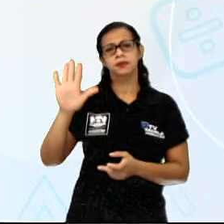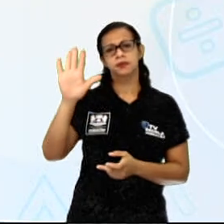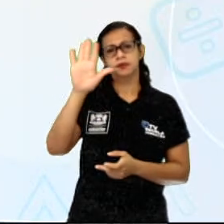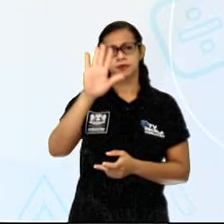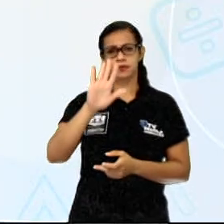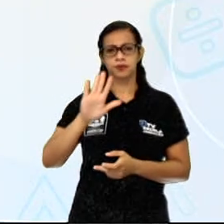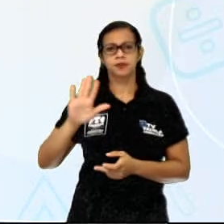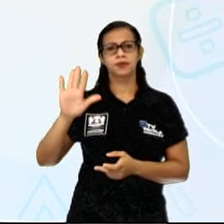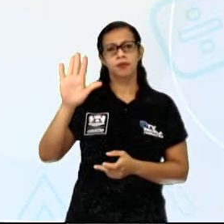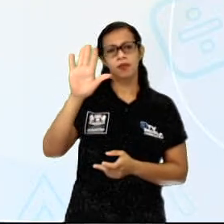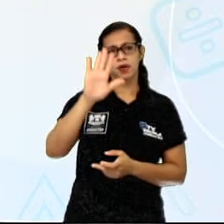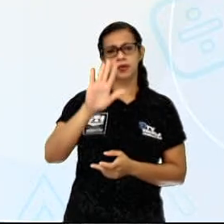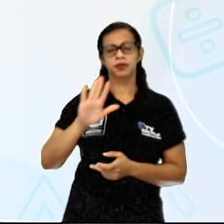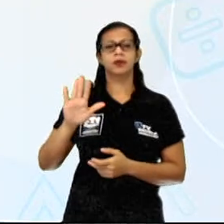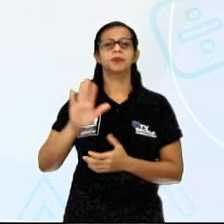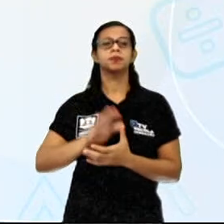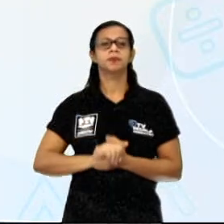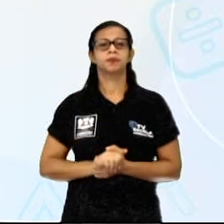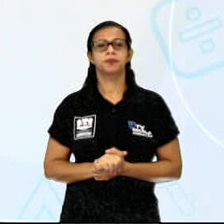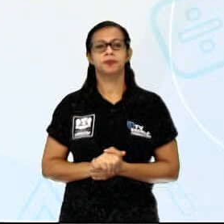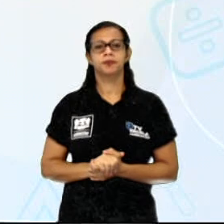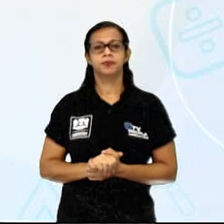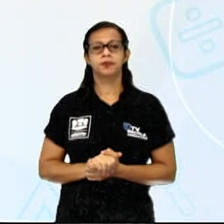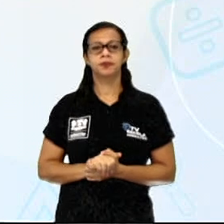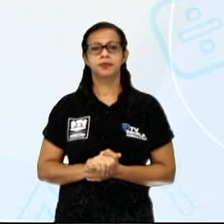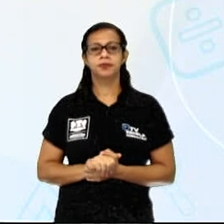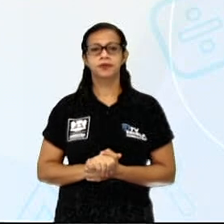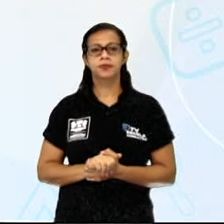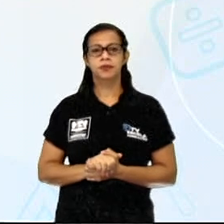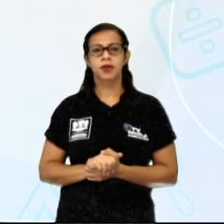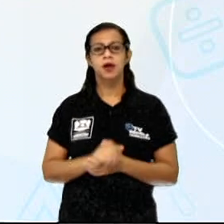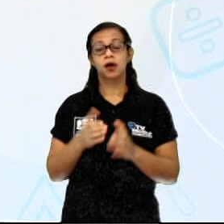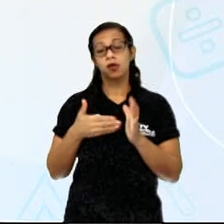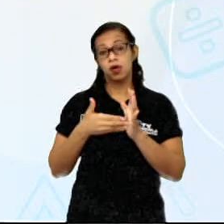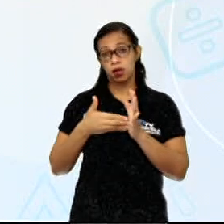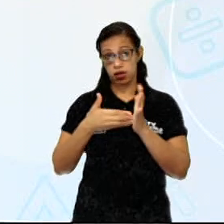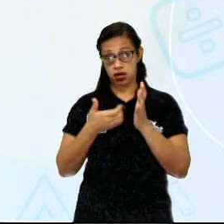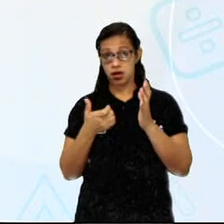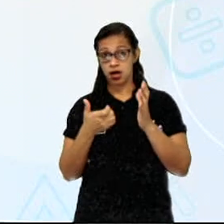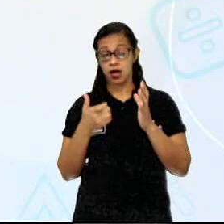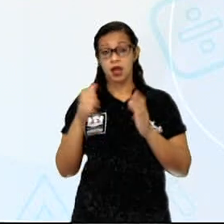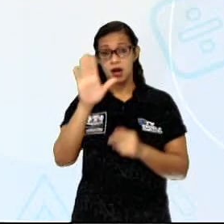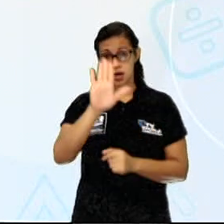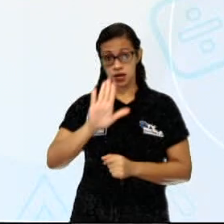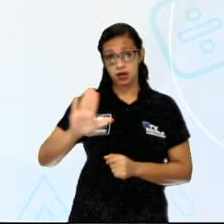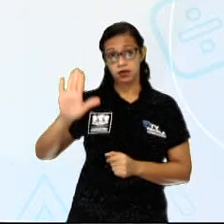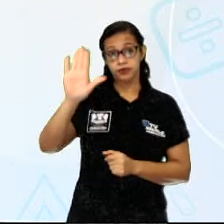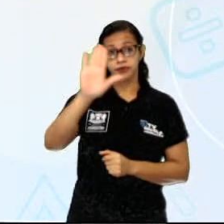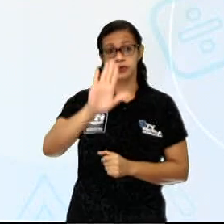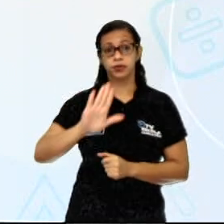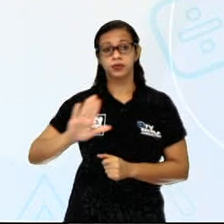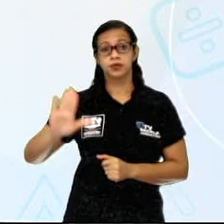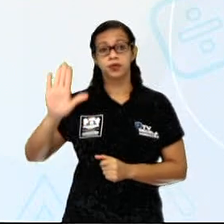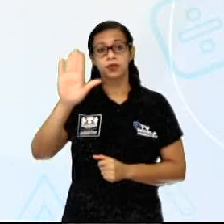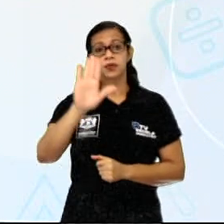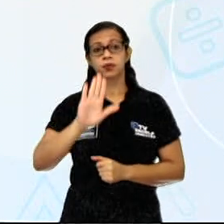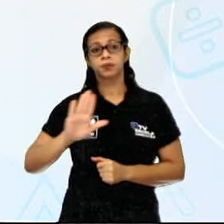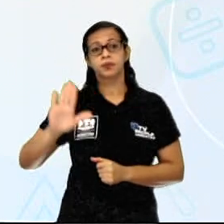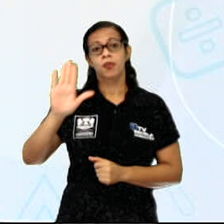capa do periódico O Malho, publicada em 1905. Nela, a gente vê um senhor,